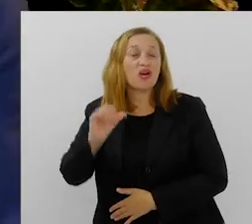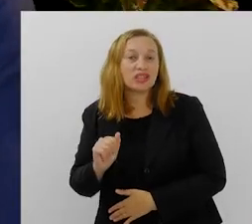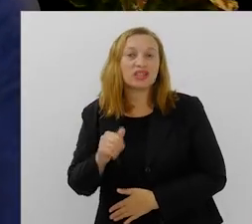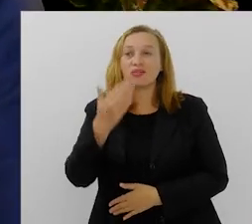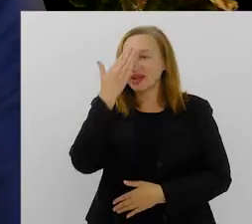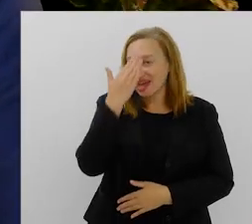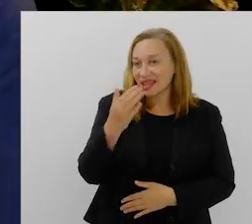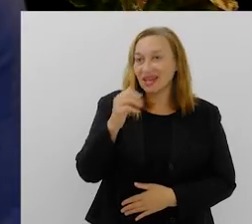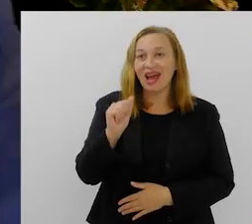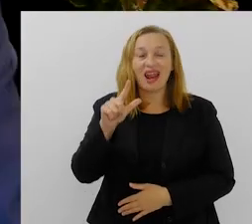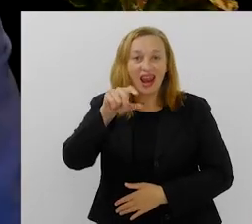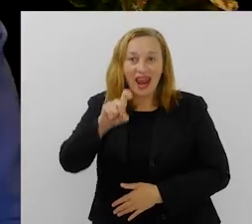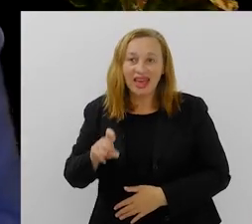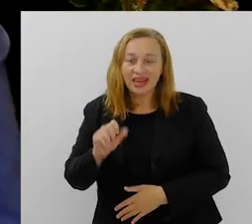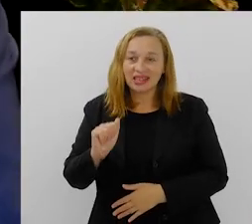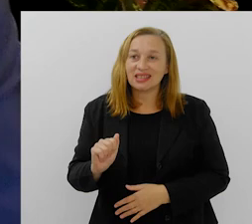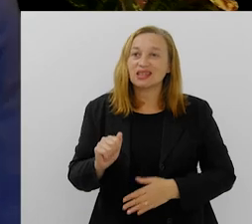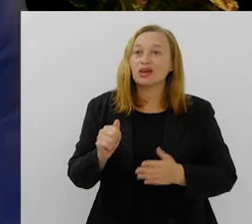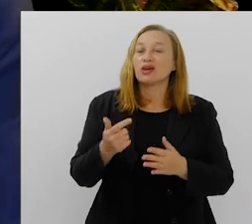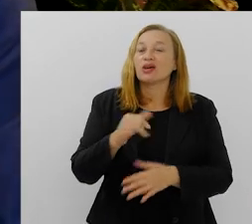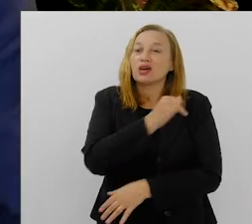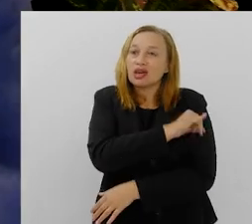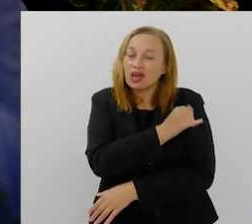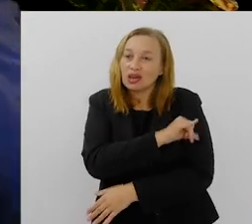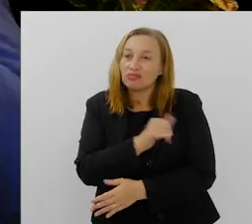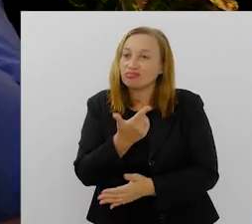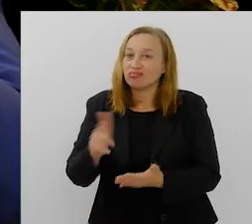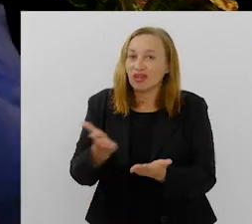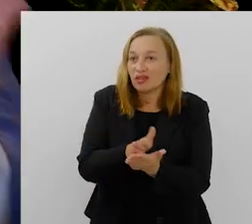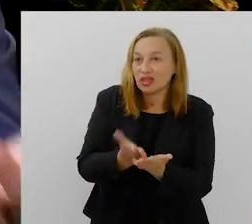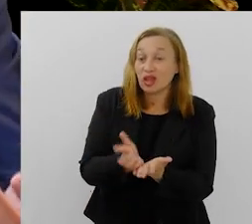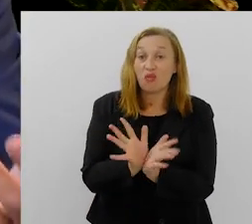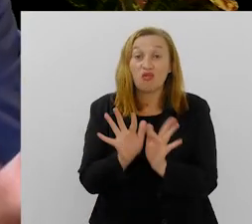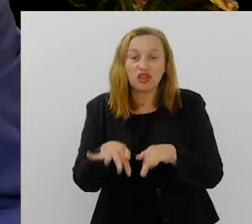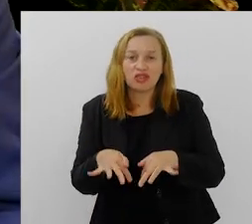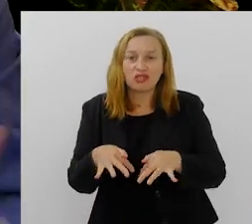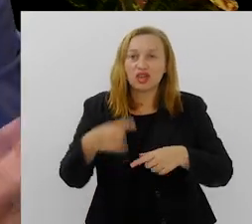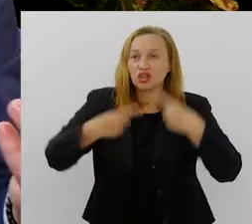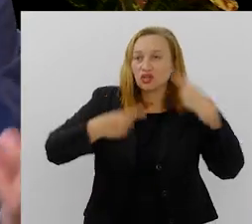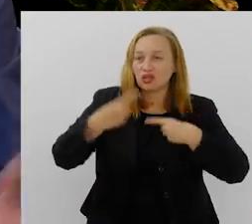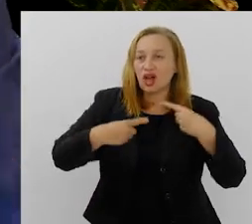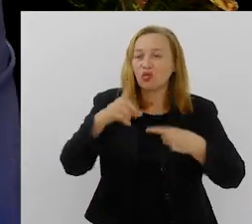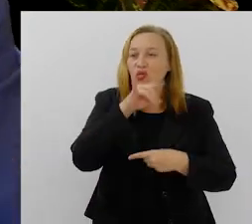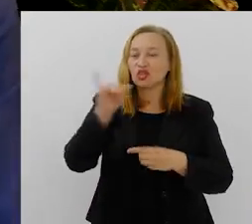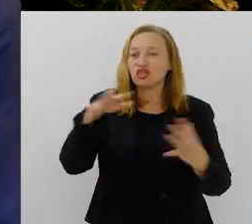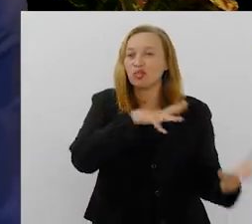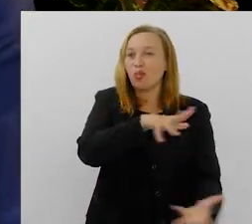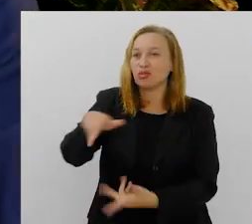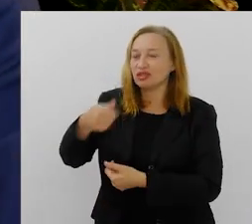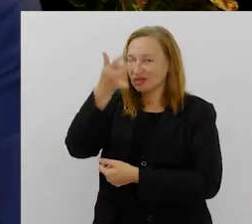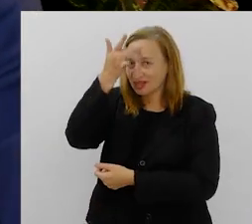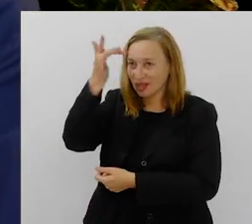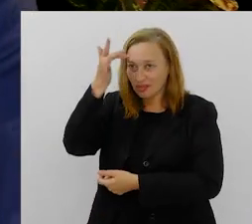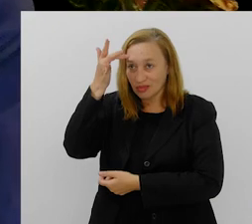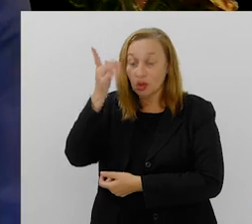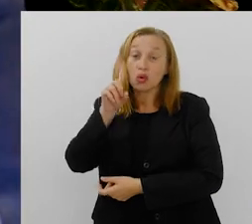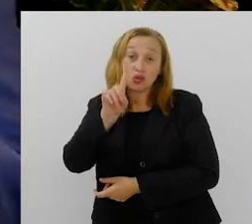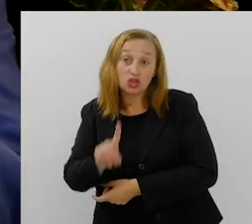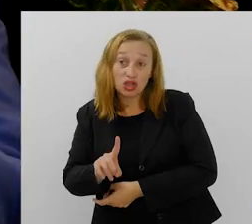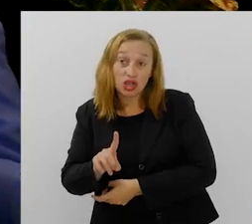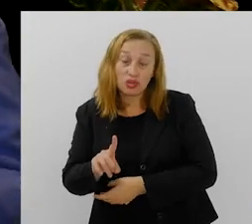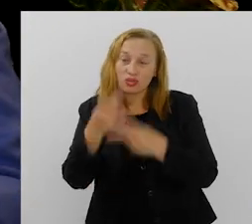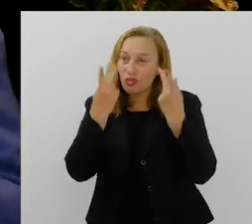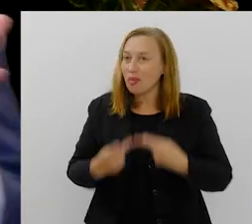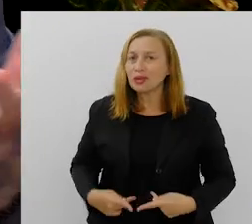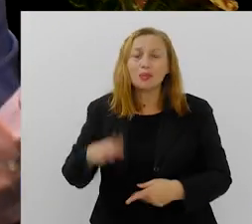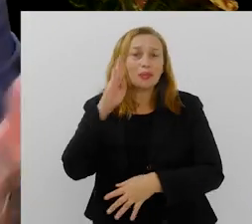Mônica. Muito obrigado, Alex. Bom, o programa Rio Sem Fronteiras vai chegando ao fim. Debatemos aqui o Dia Mundial da Saúde Mental, um